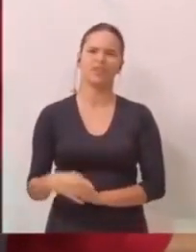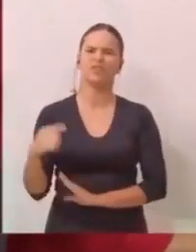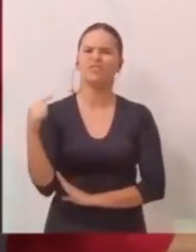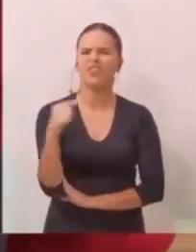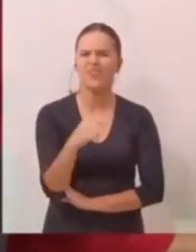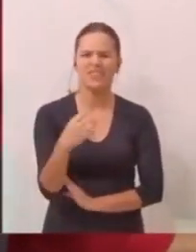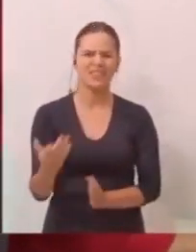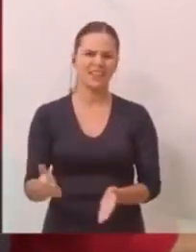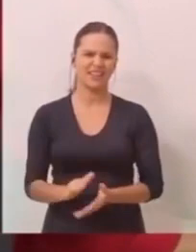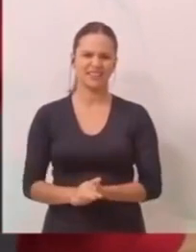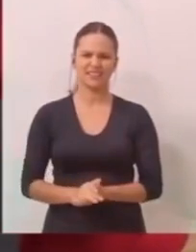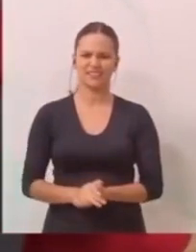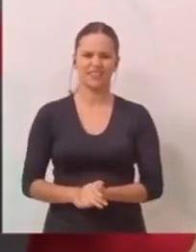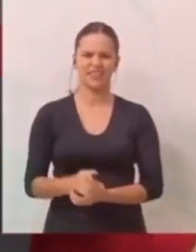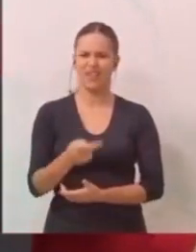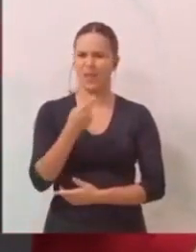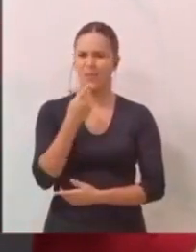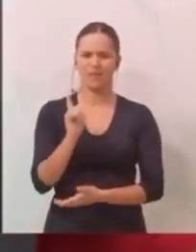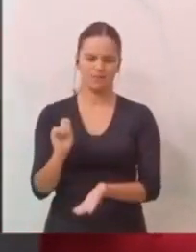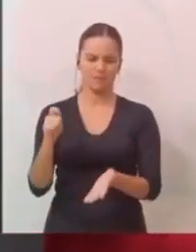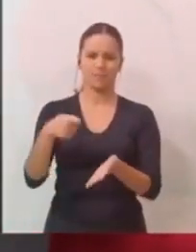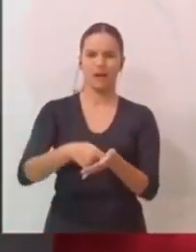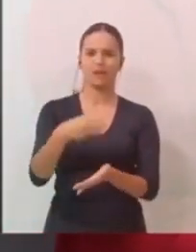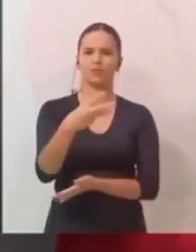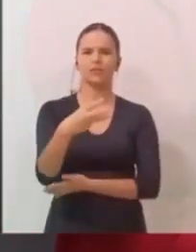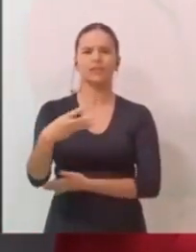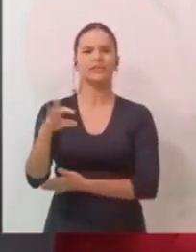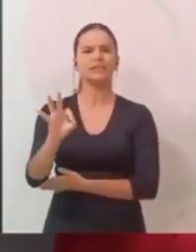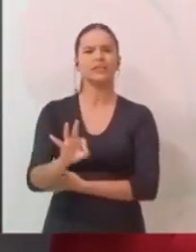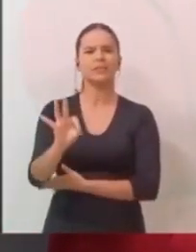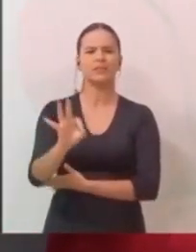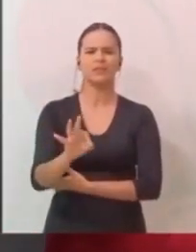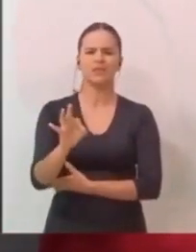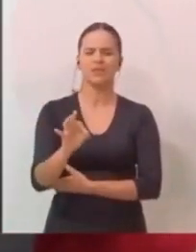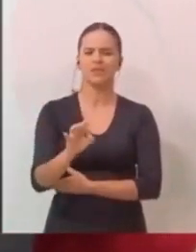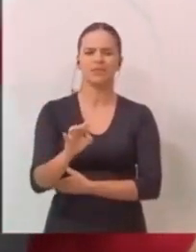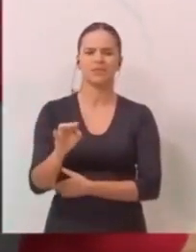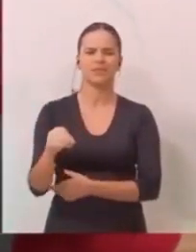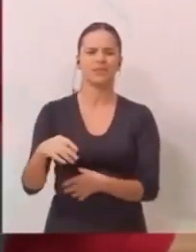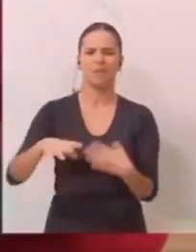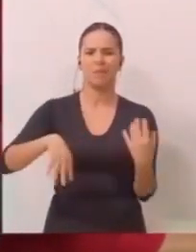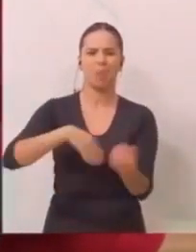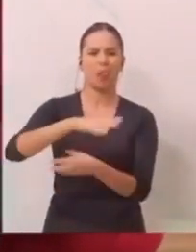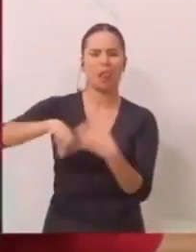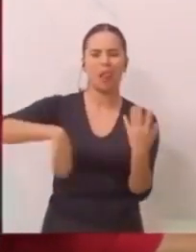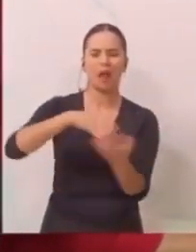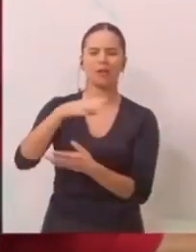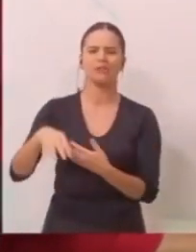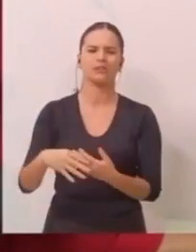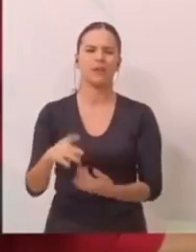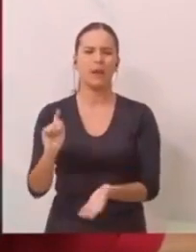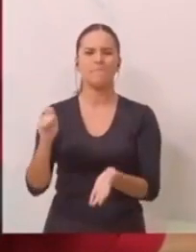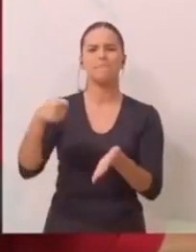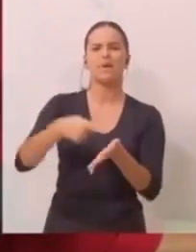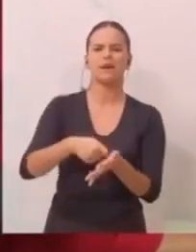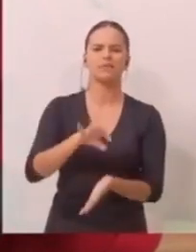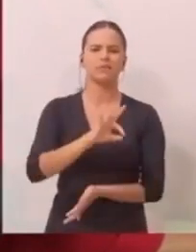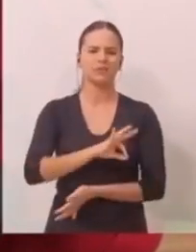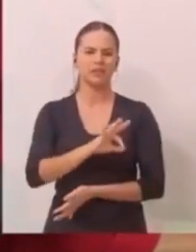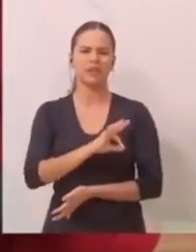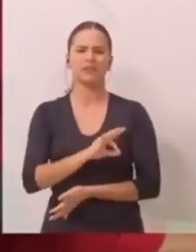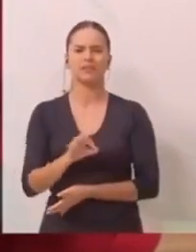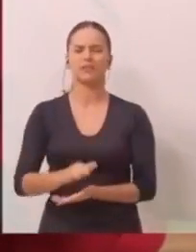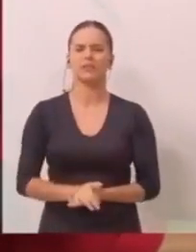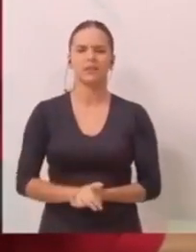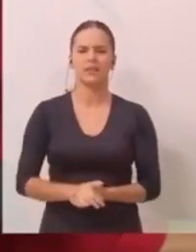Você não disse se pagou os 33% até hoje. Você fica enrolando que paga o piso. O Grande Sul sempre pagou o piso. E você se avora sempre